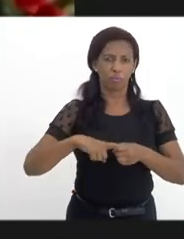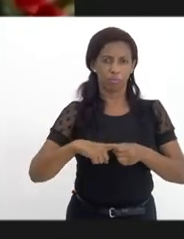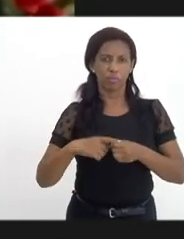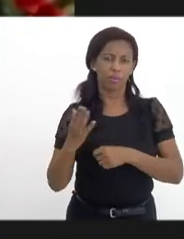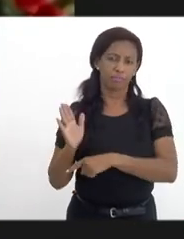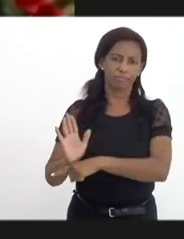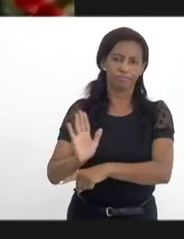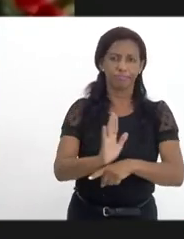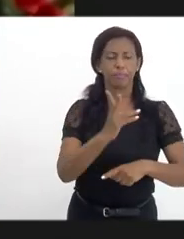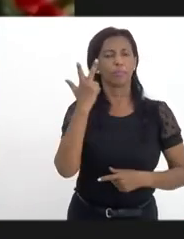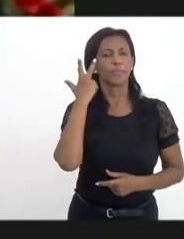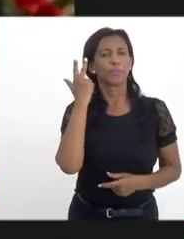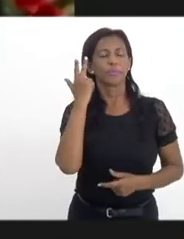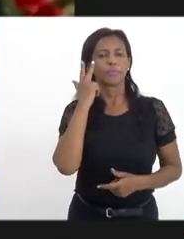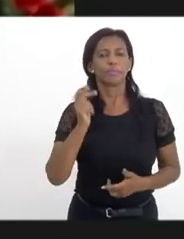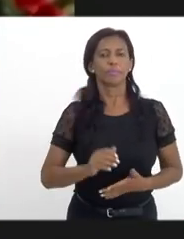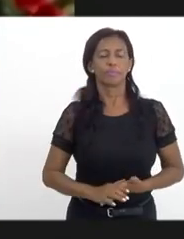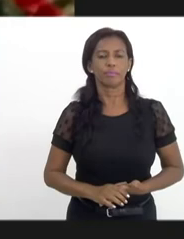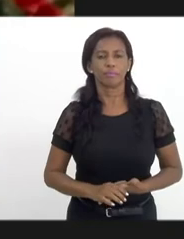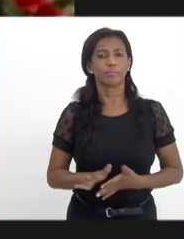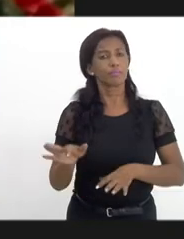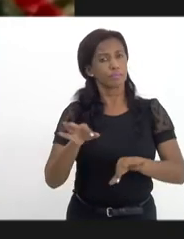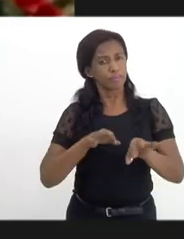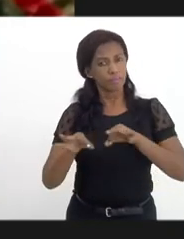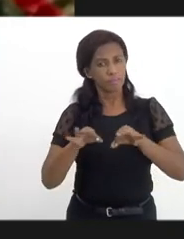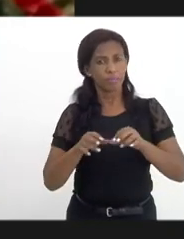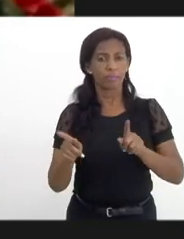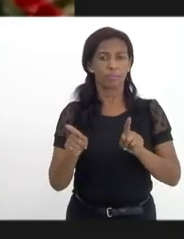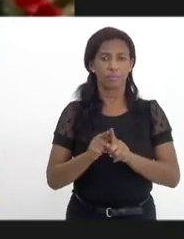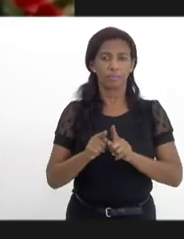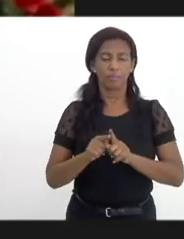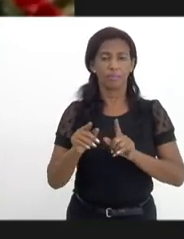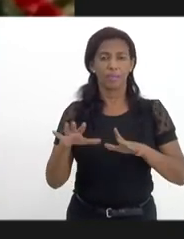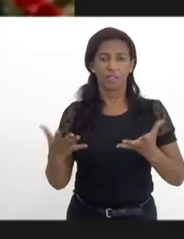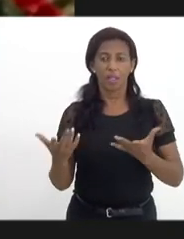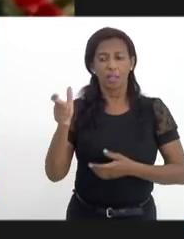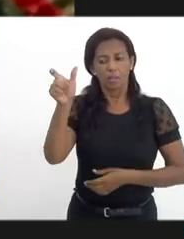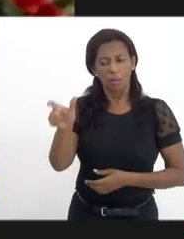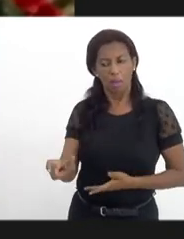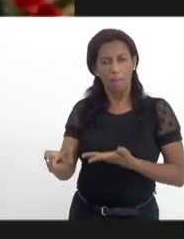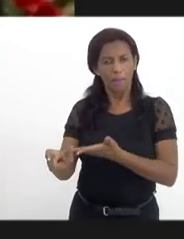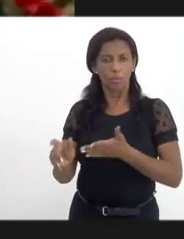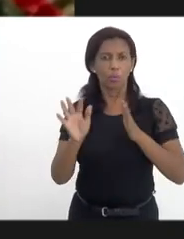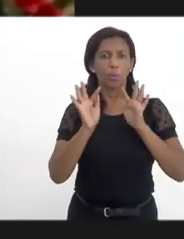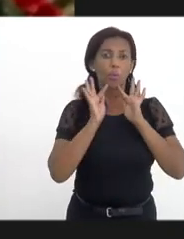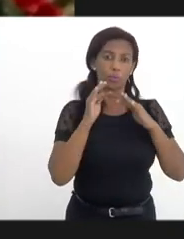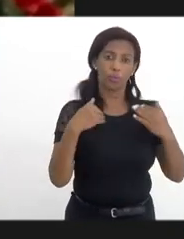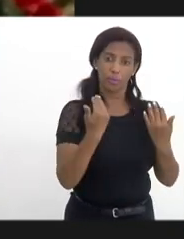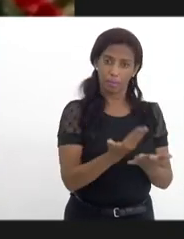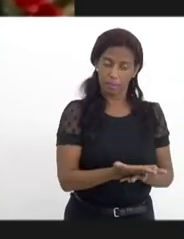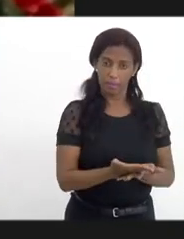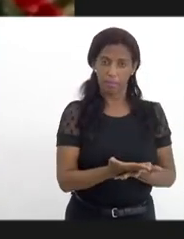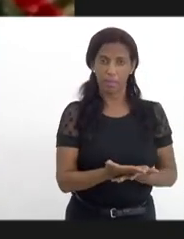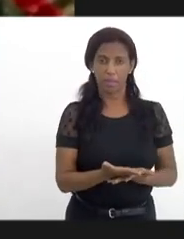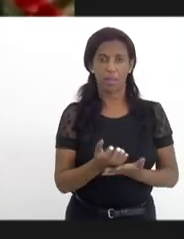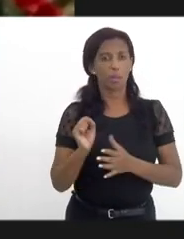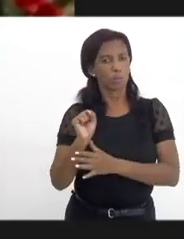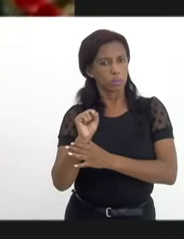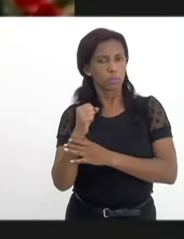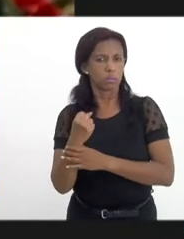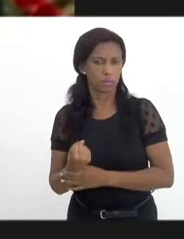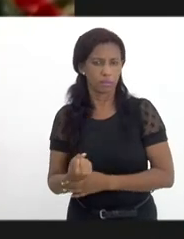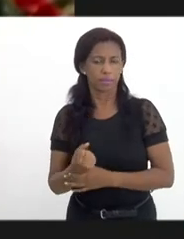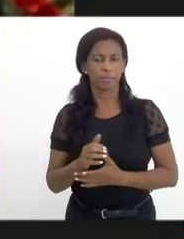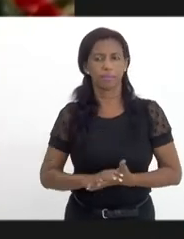normal, de maneira também de deixar tantos pacientes quanto os familiares em segurança.